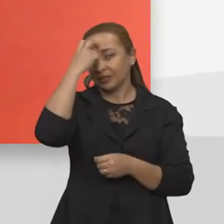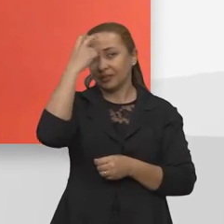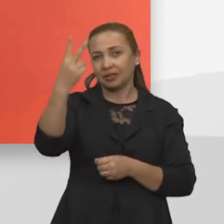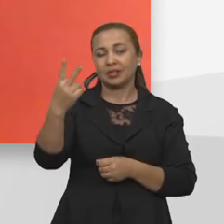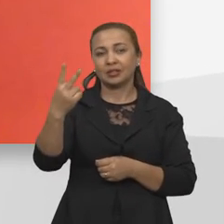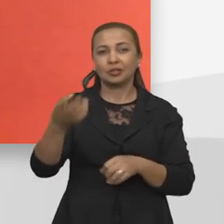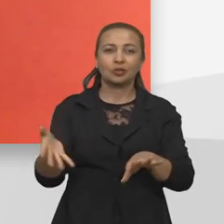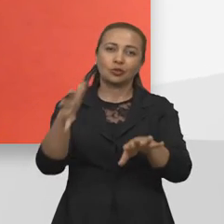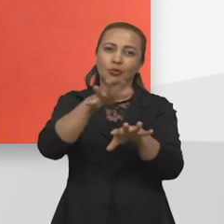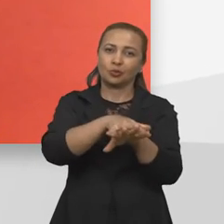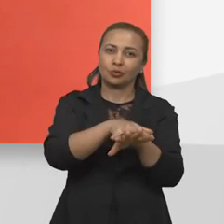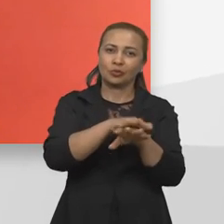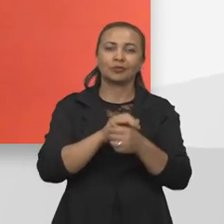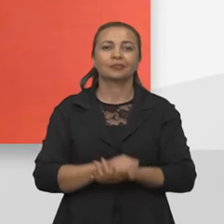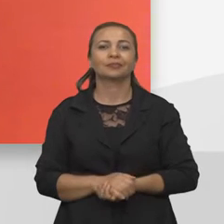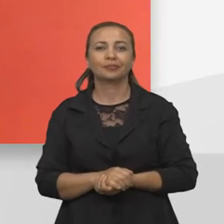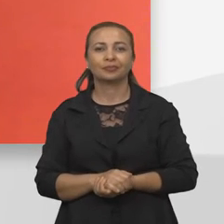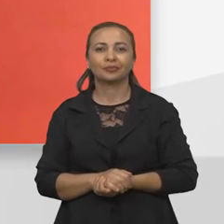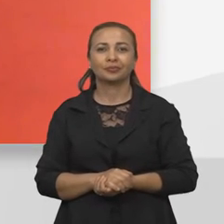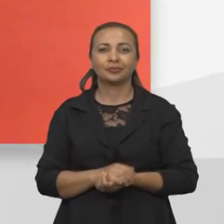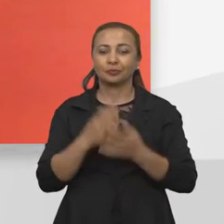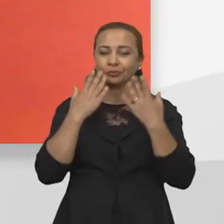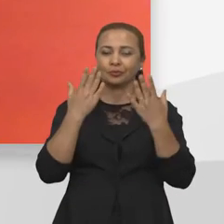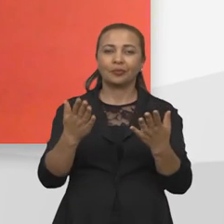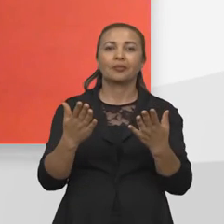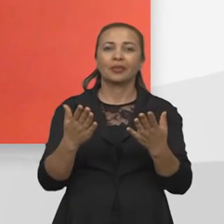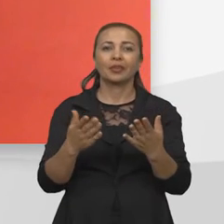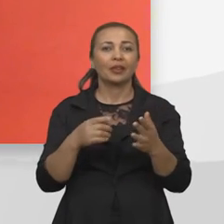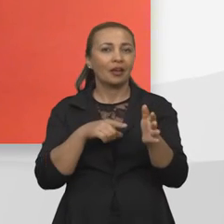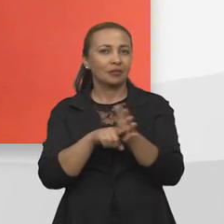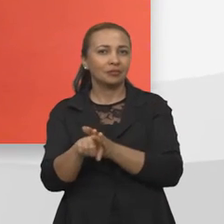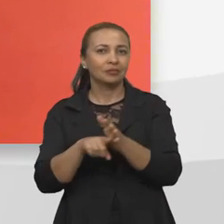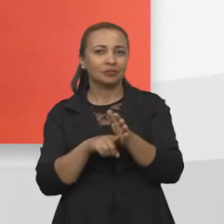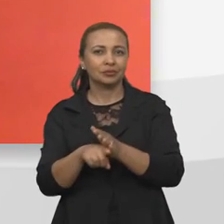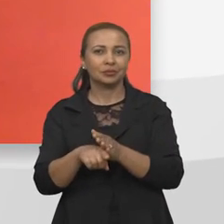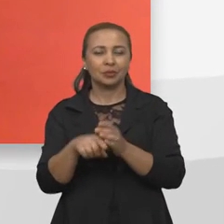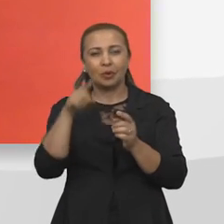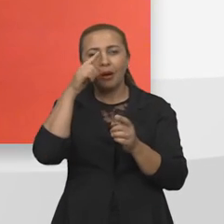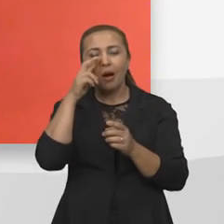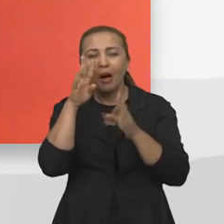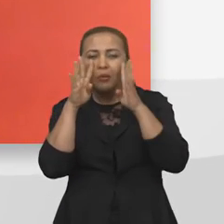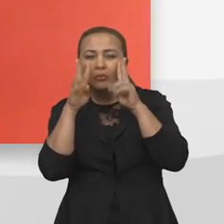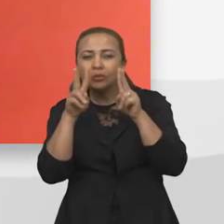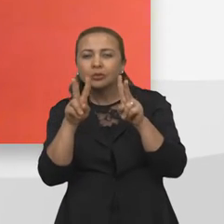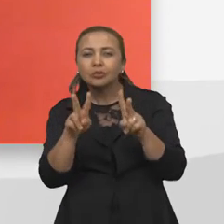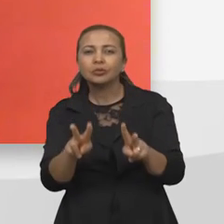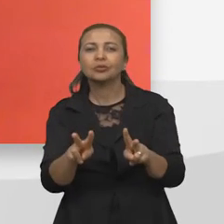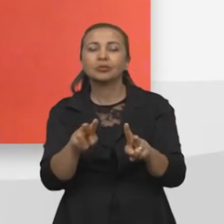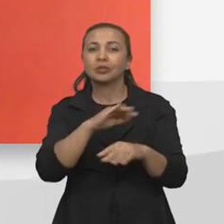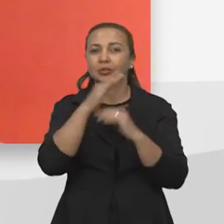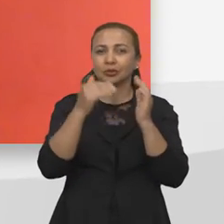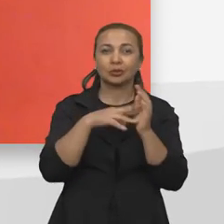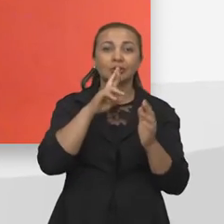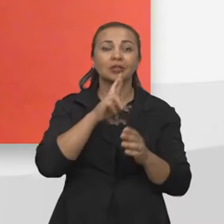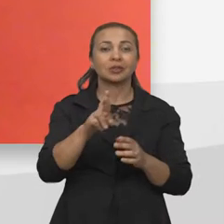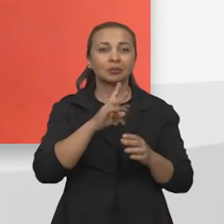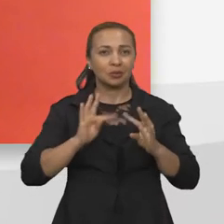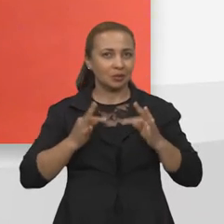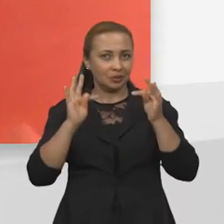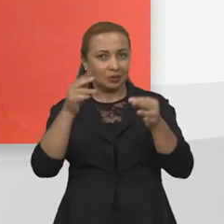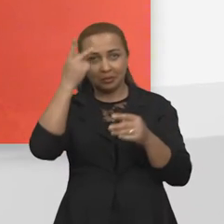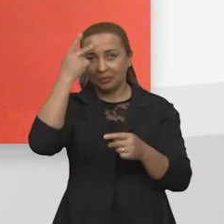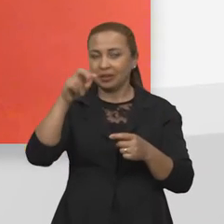inteligentes e inclusivas. E durante a condução da minha pesquisa, eu observei que todas as soluções